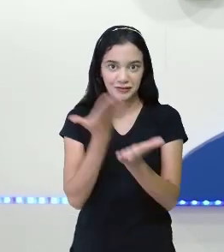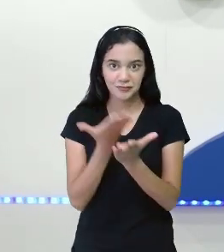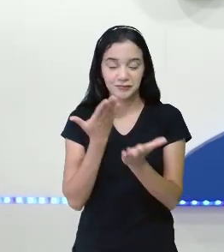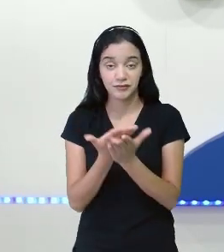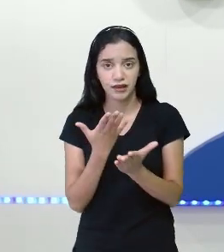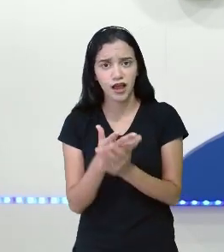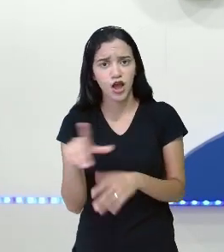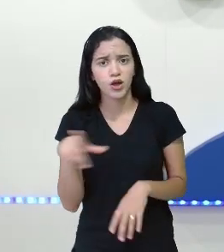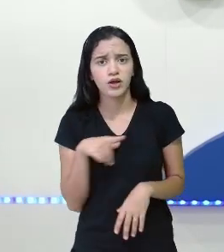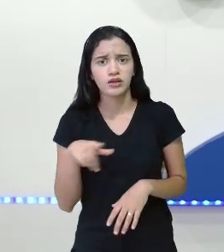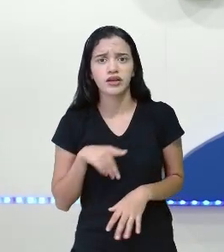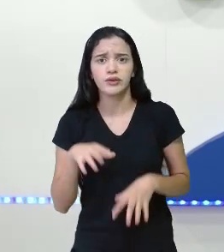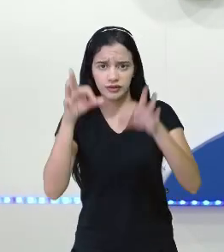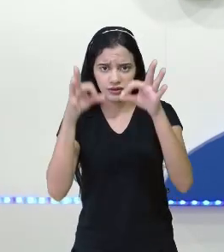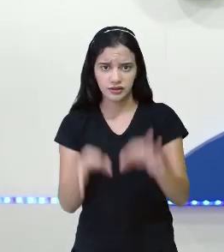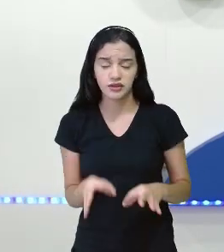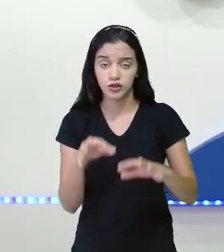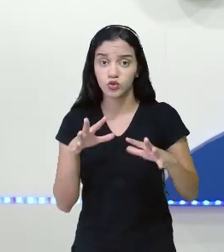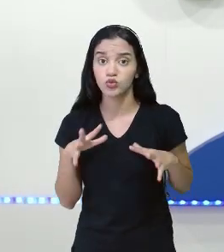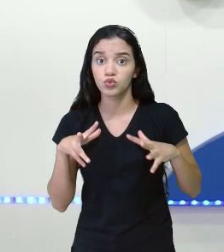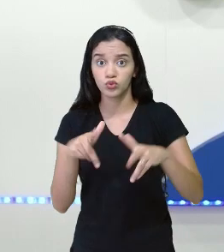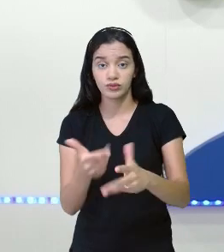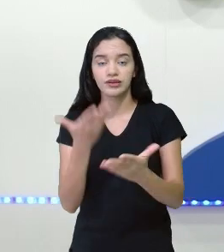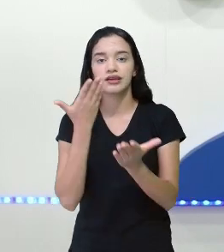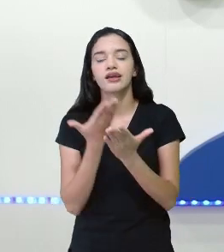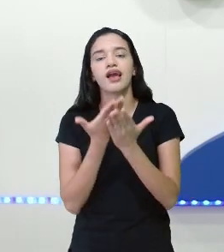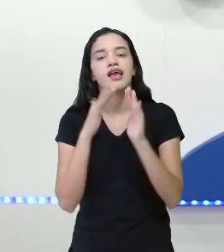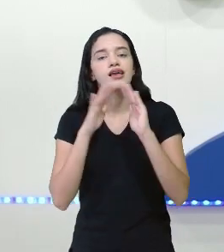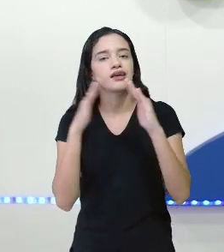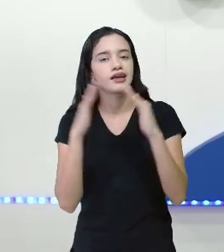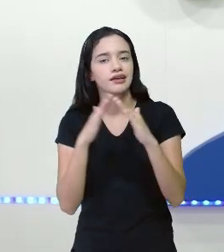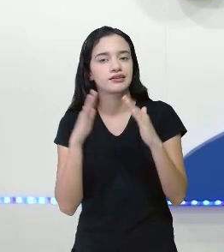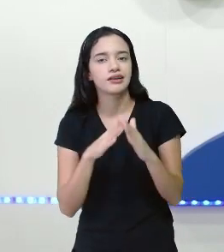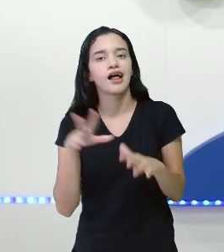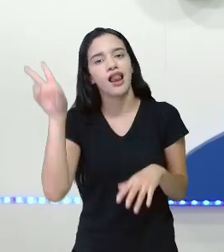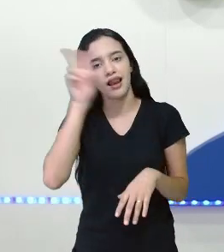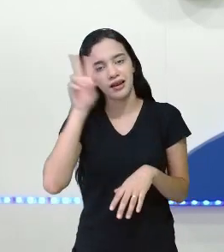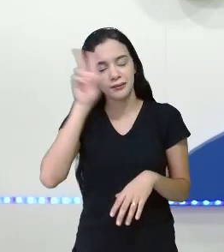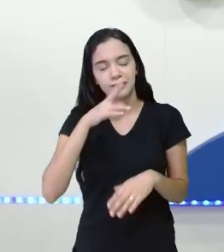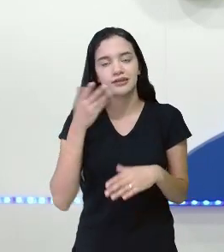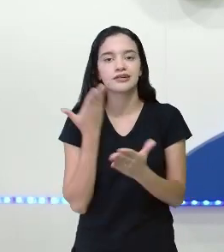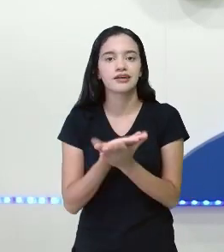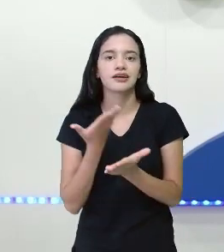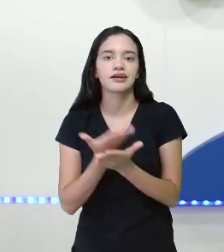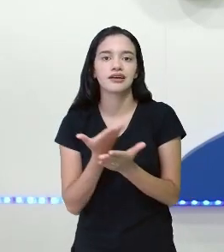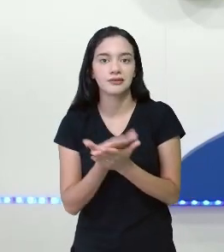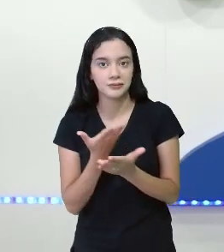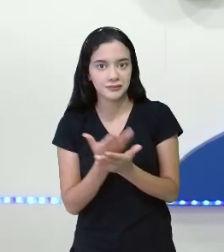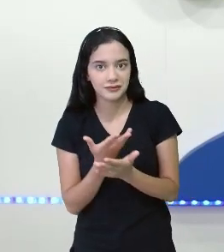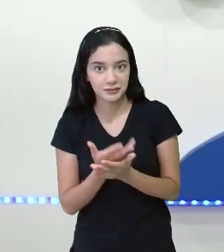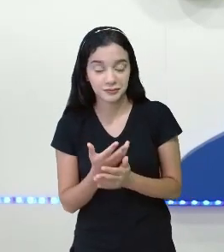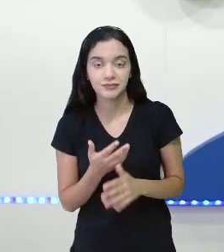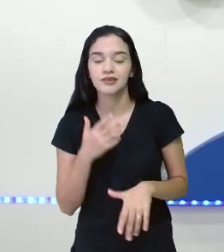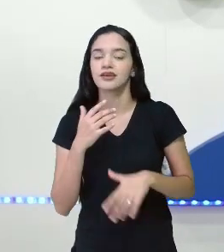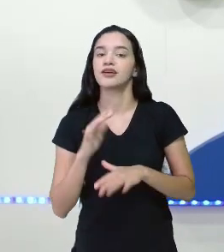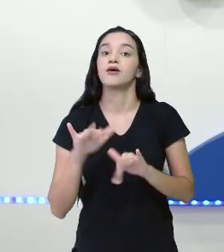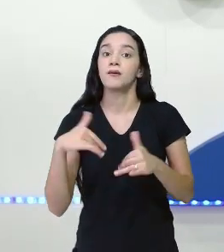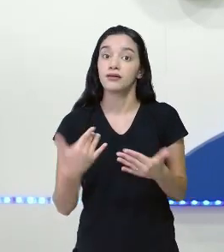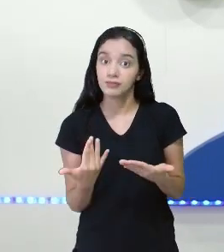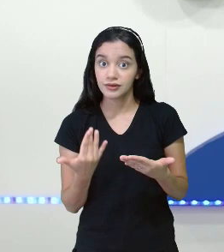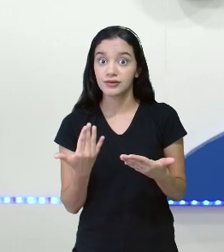tá? E eu tenho certeza que todo mundo em casa lembra das aulas que a gente trabalhou muito com as onomatopeias, não é?